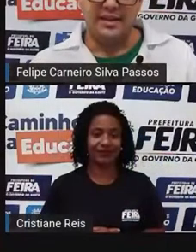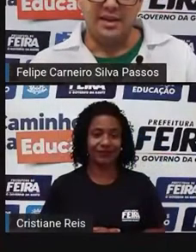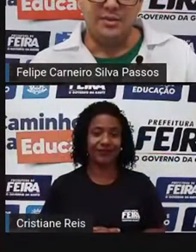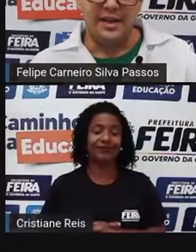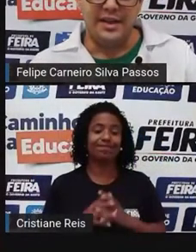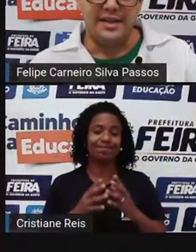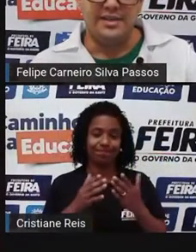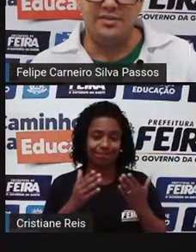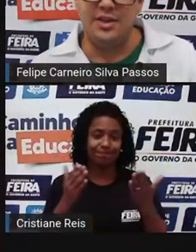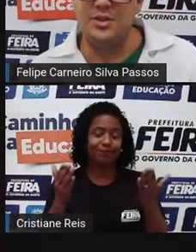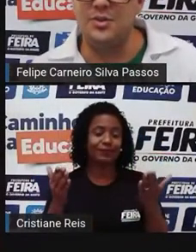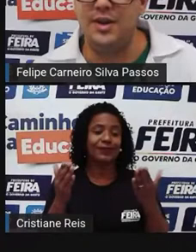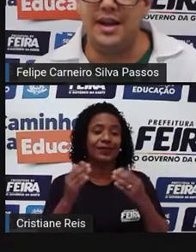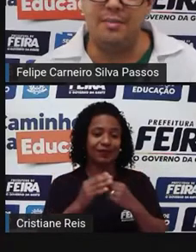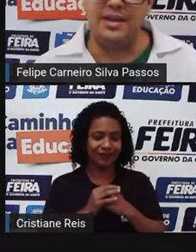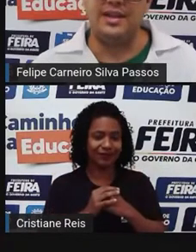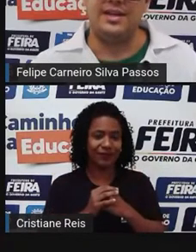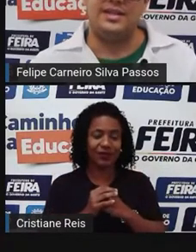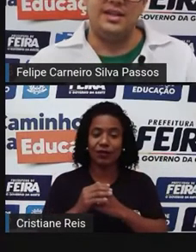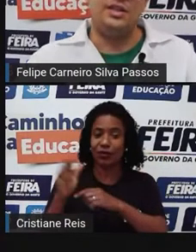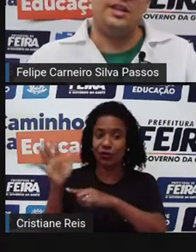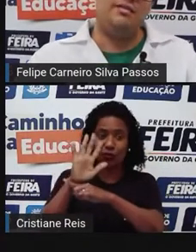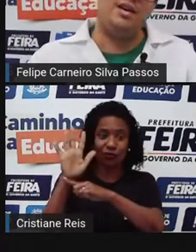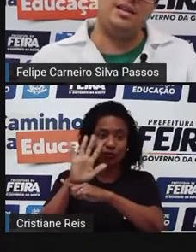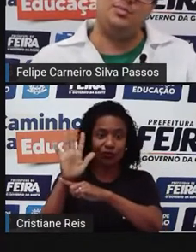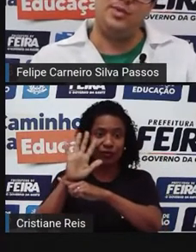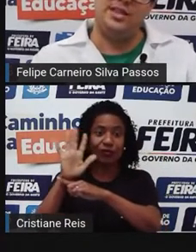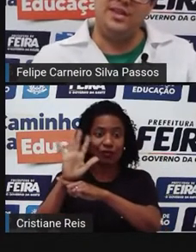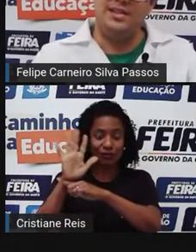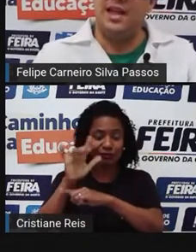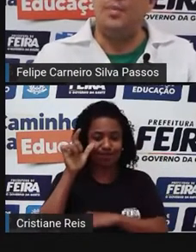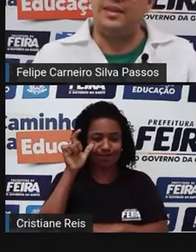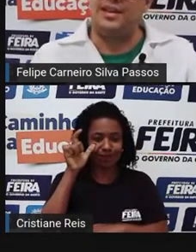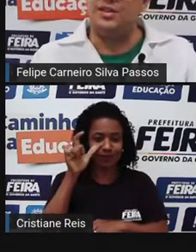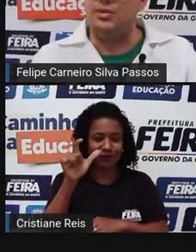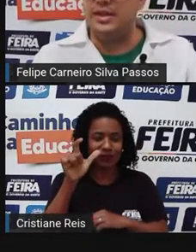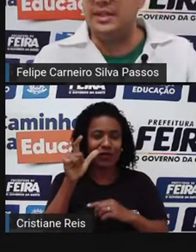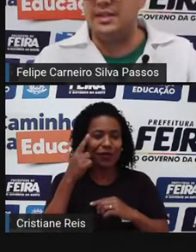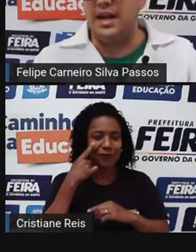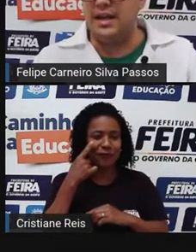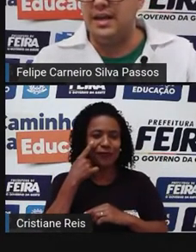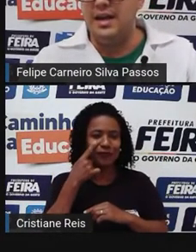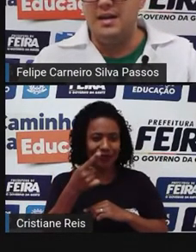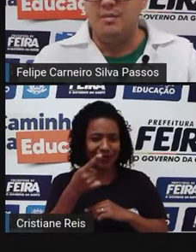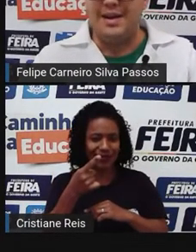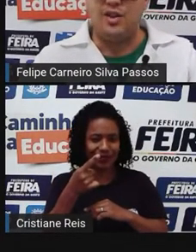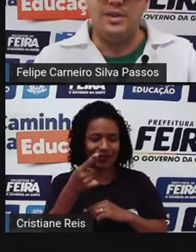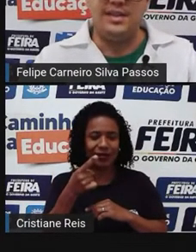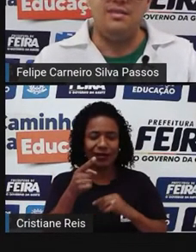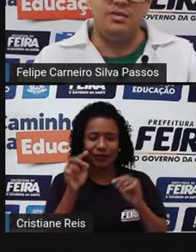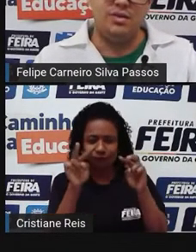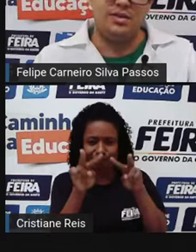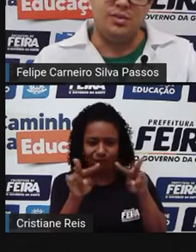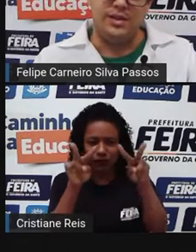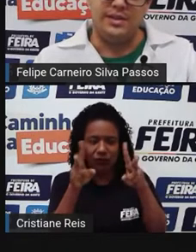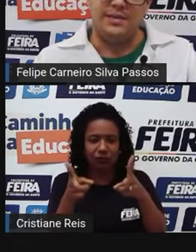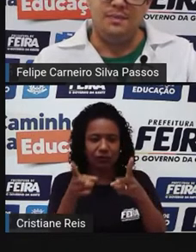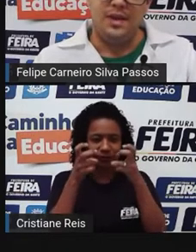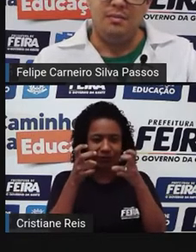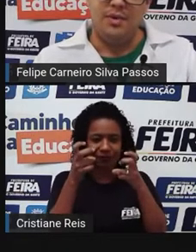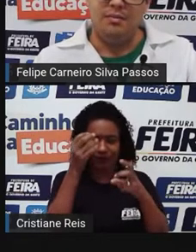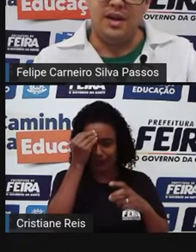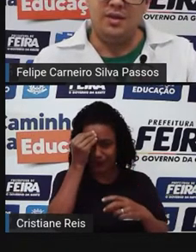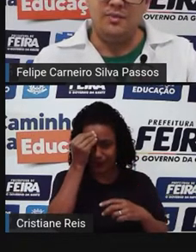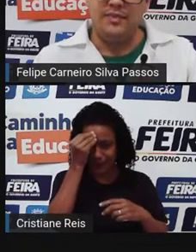Então, né? Esse vídeo ele é bem interessante, ele tem várias possíveis interpretações aí, mas observe duas coisas.